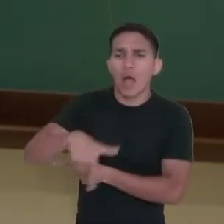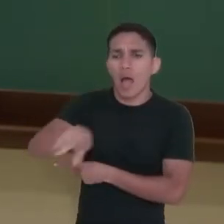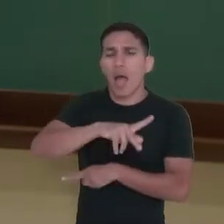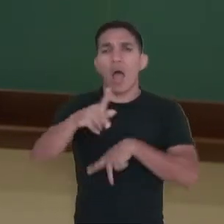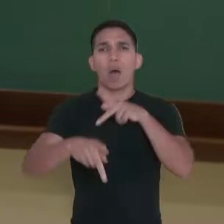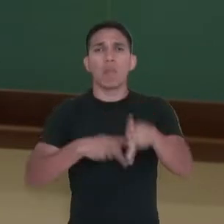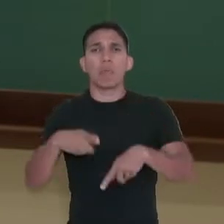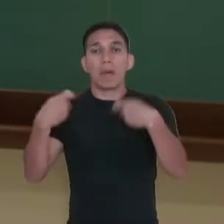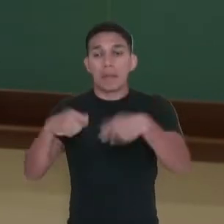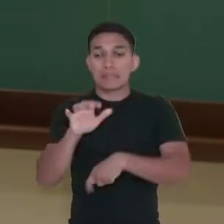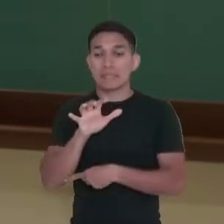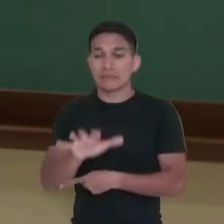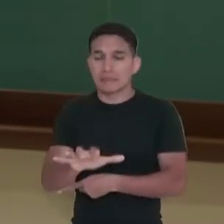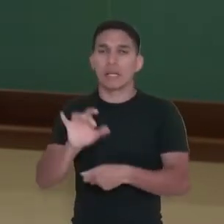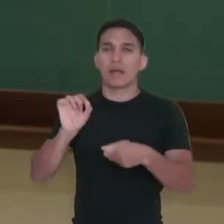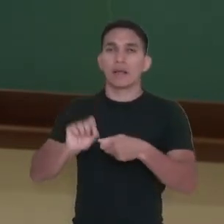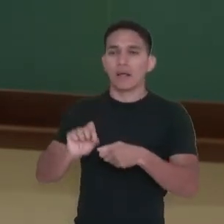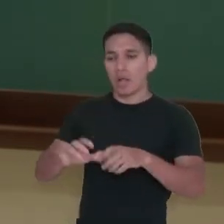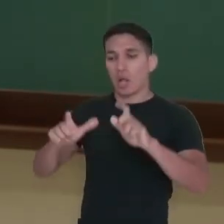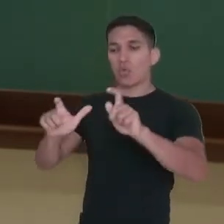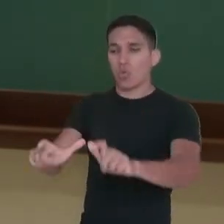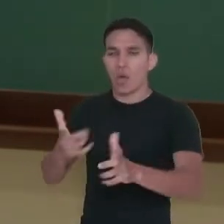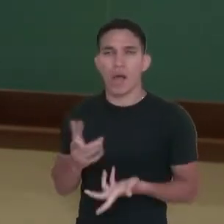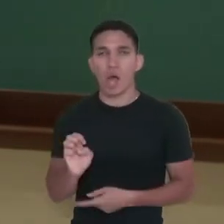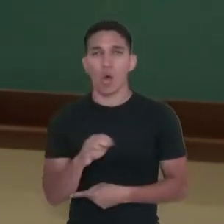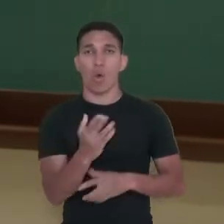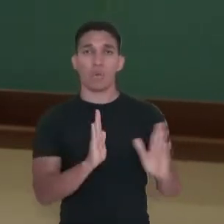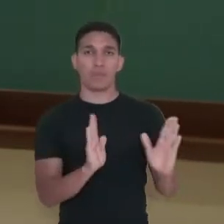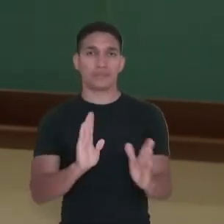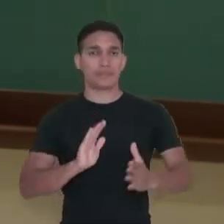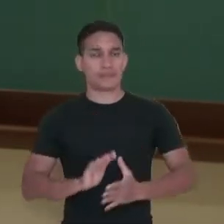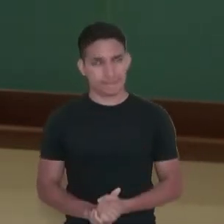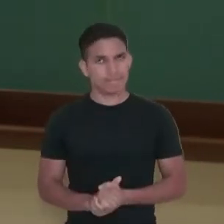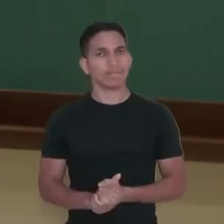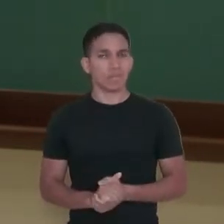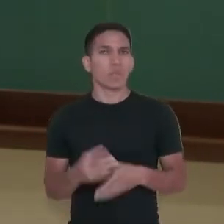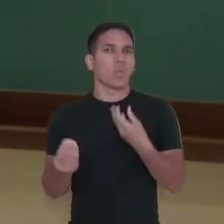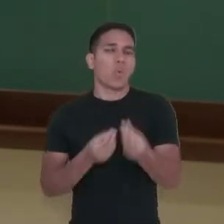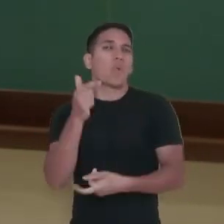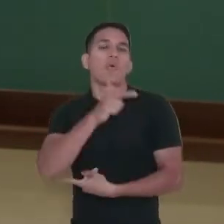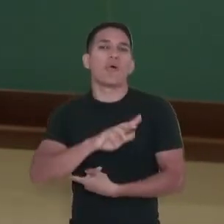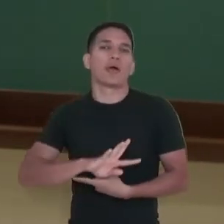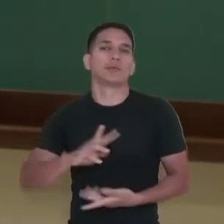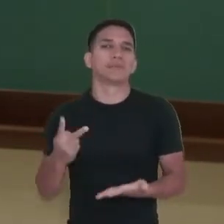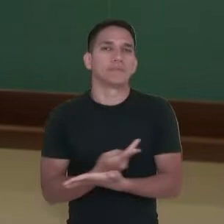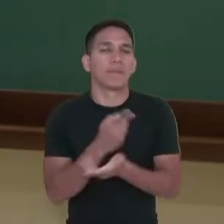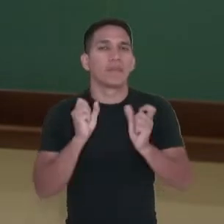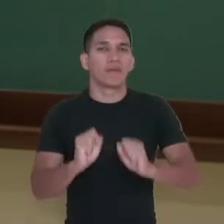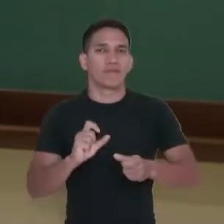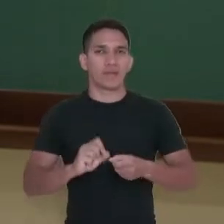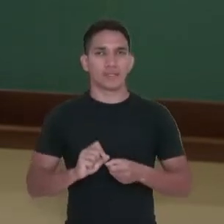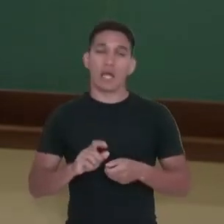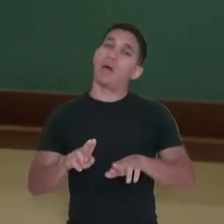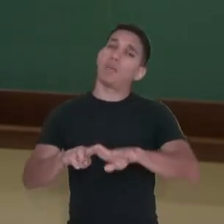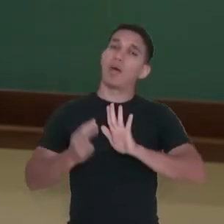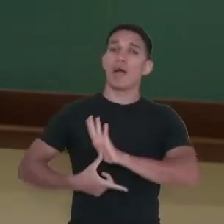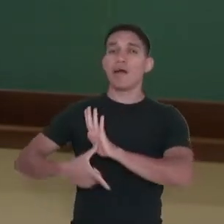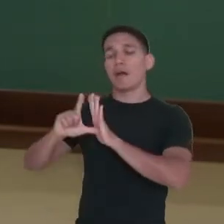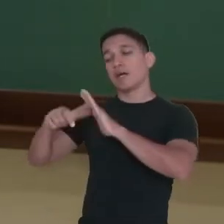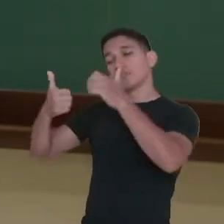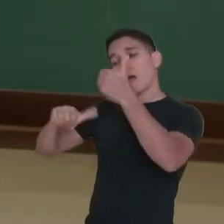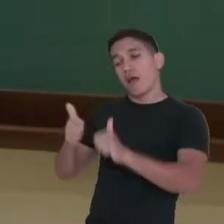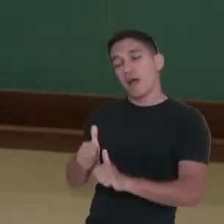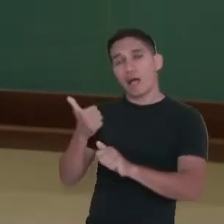naquele determinado local ou no determinado período? Como que isso é possível? Analisando os indicadores